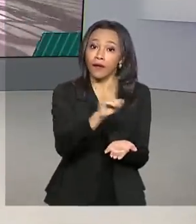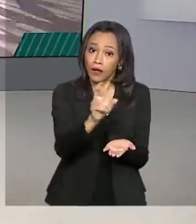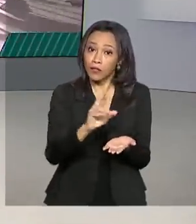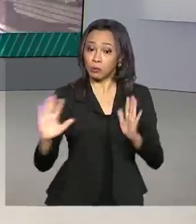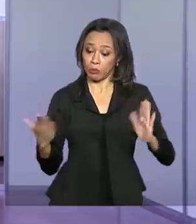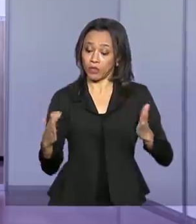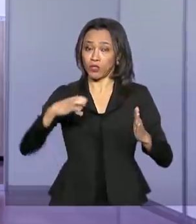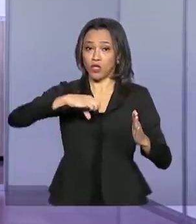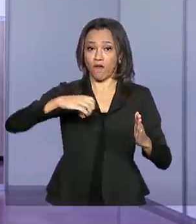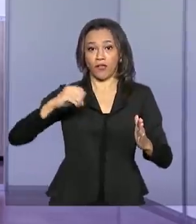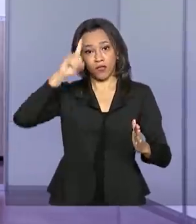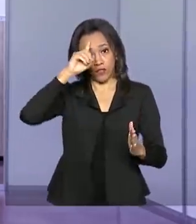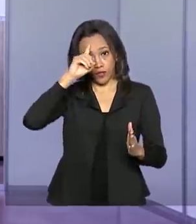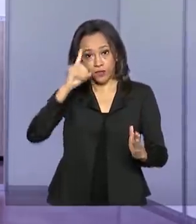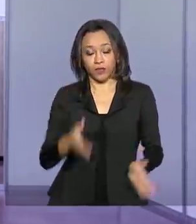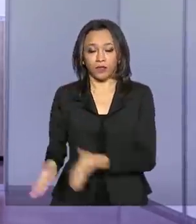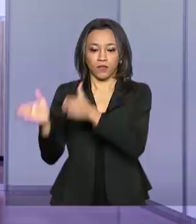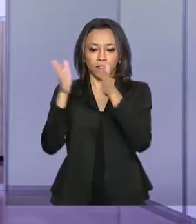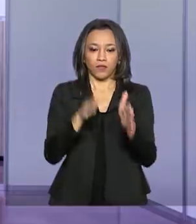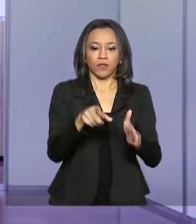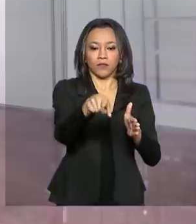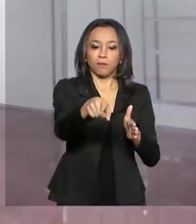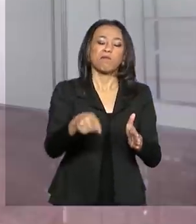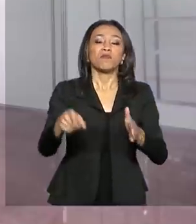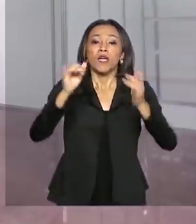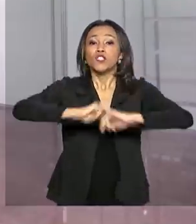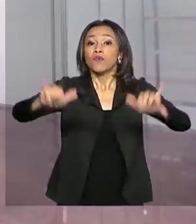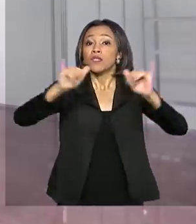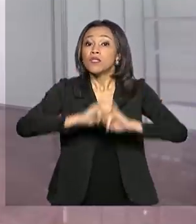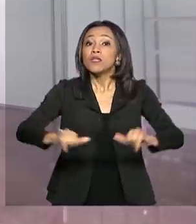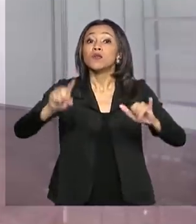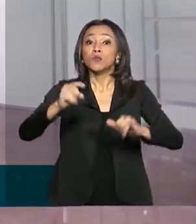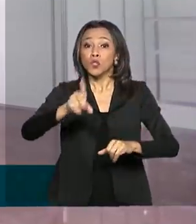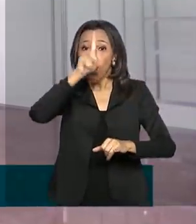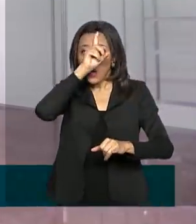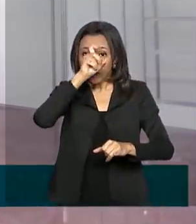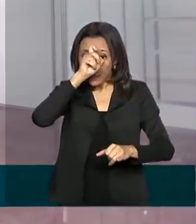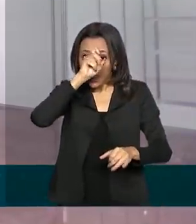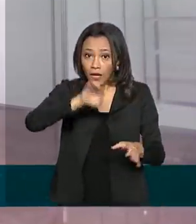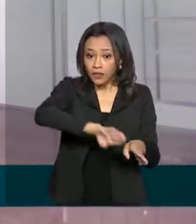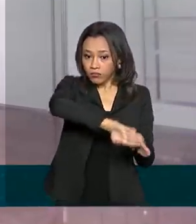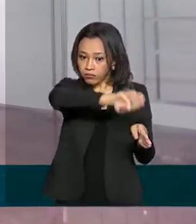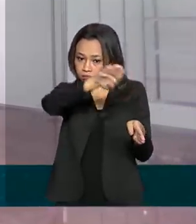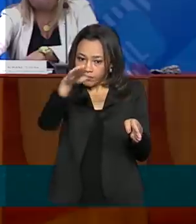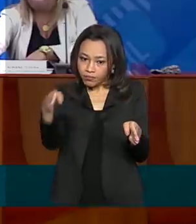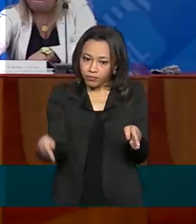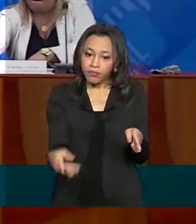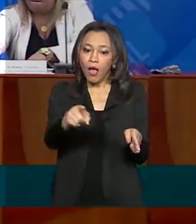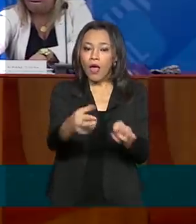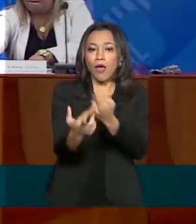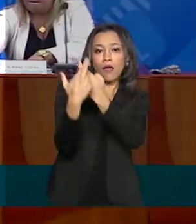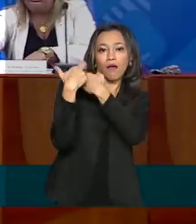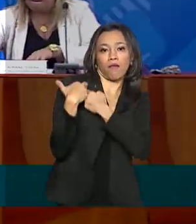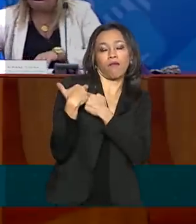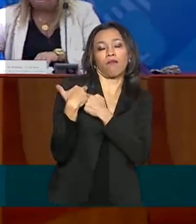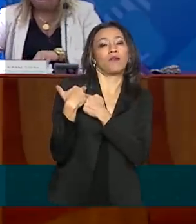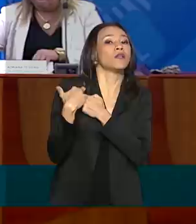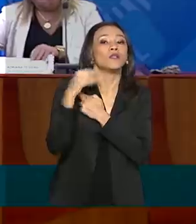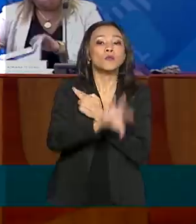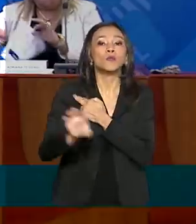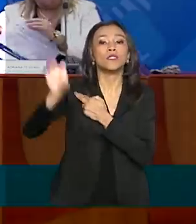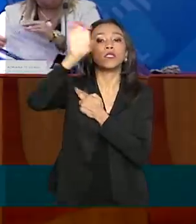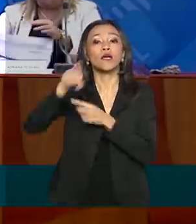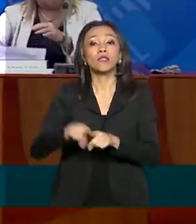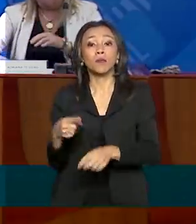A implantação dos hospitais de campanha será de responsabilidade dos estados e municípios. O Ministério da Saúde ficará